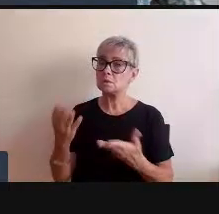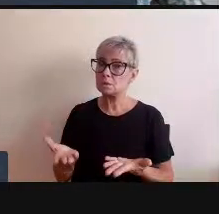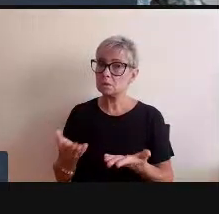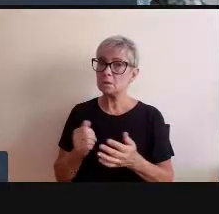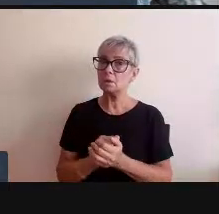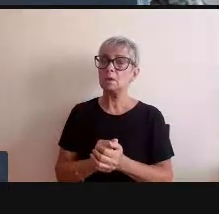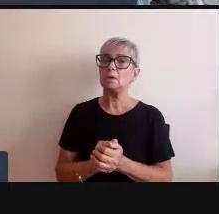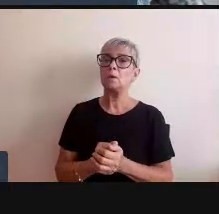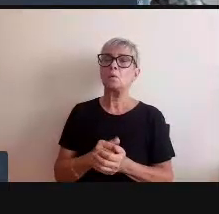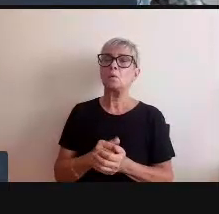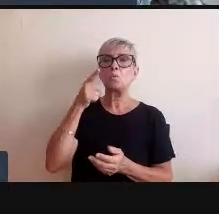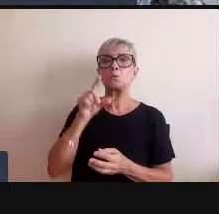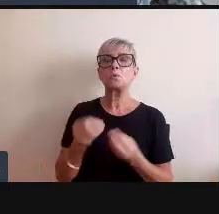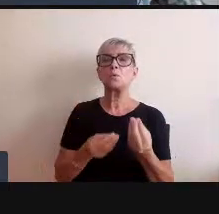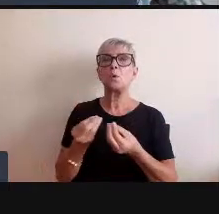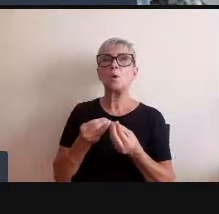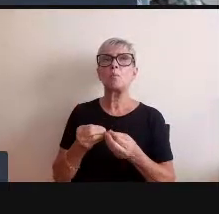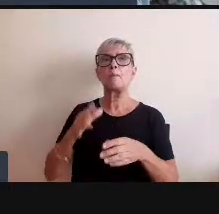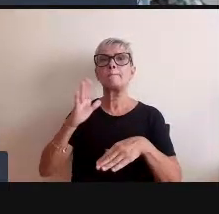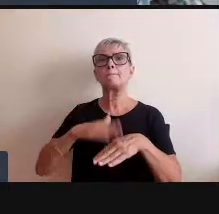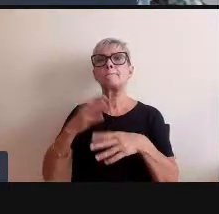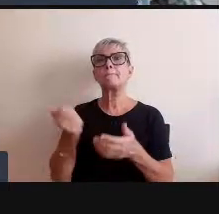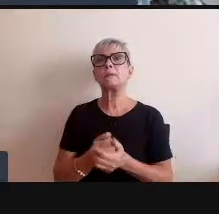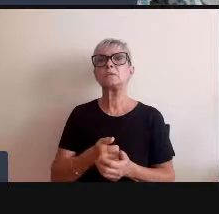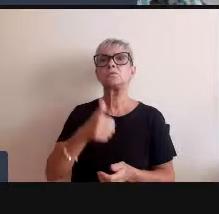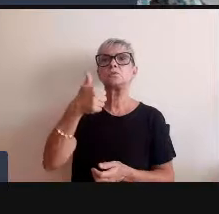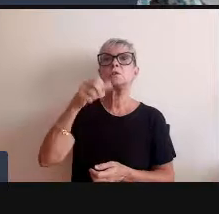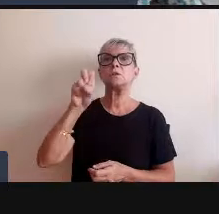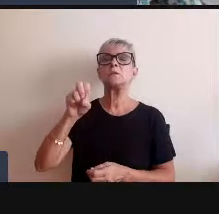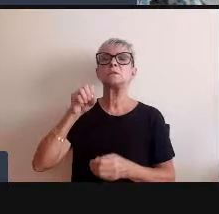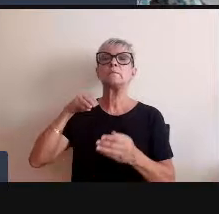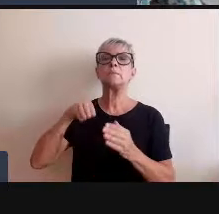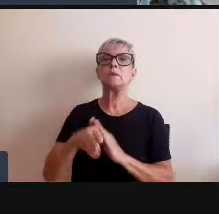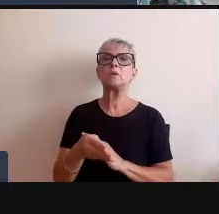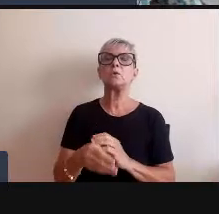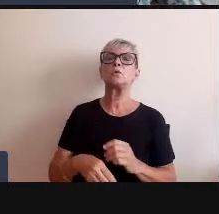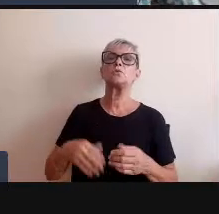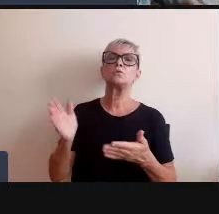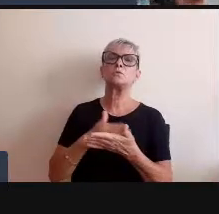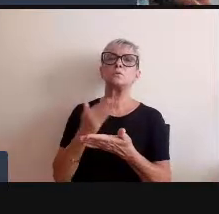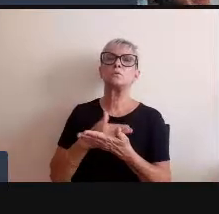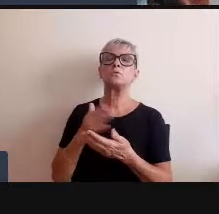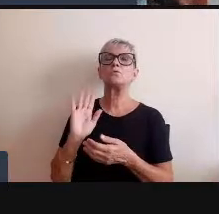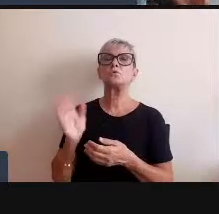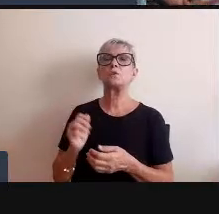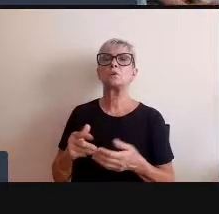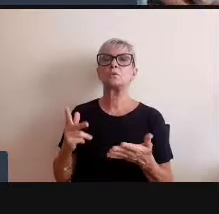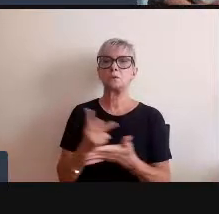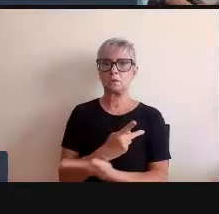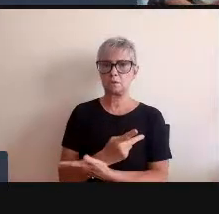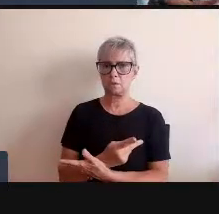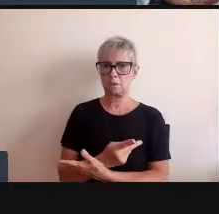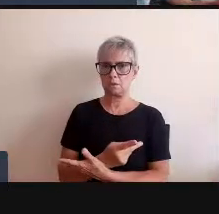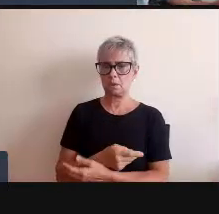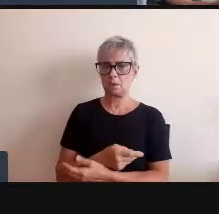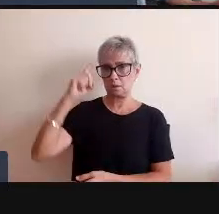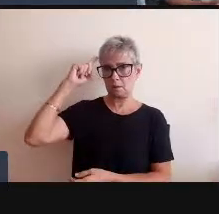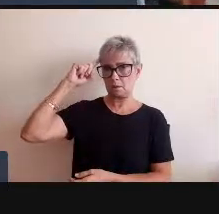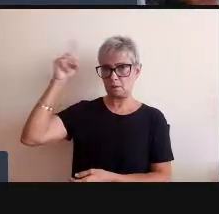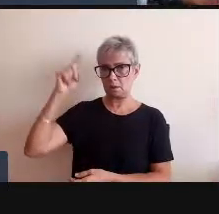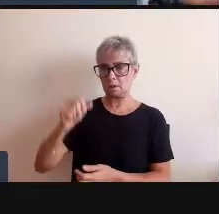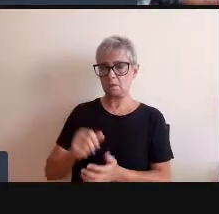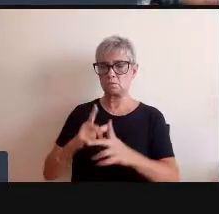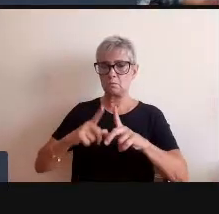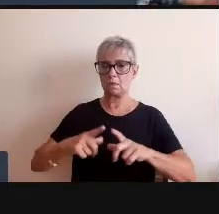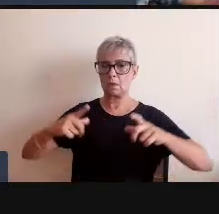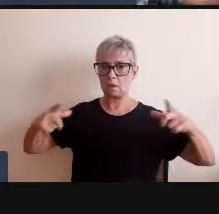já foi vendido mais de 15 milhões de exemplares desse catálogo essa essa ideia de maior exposição